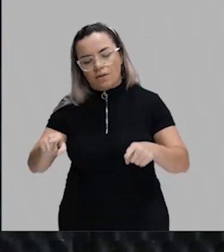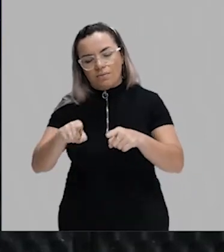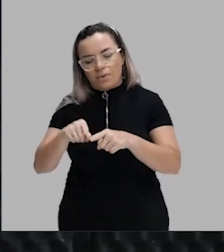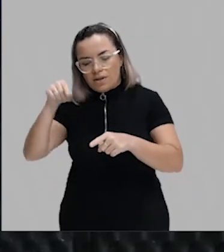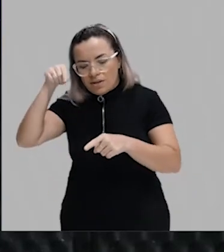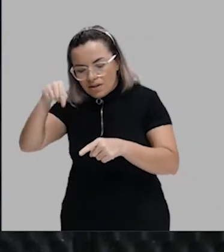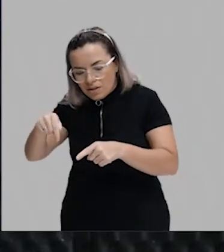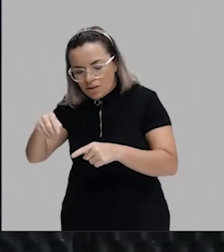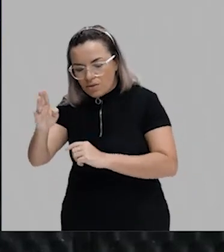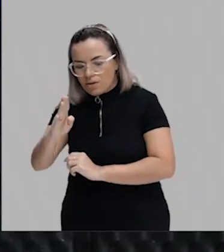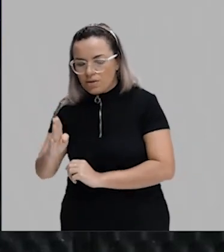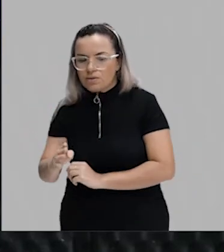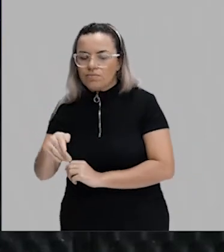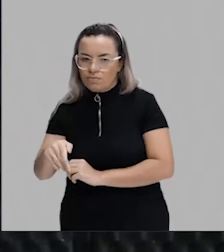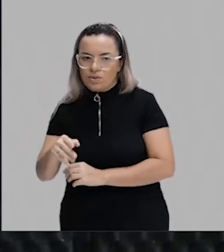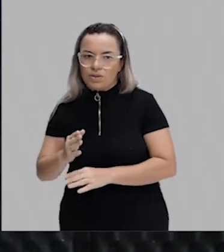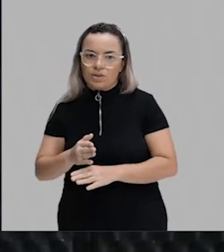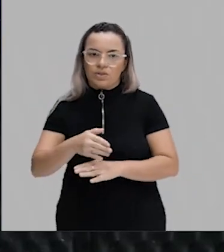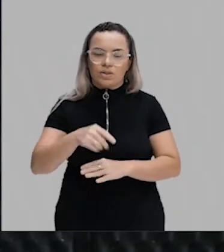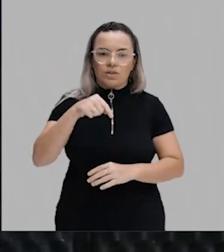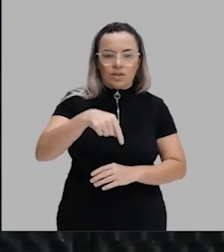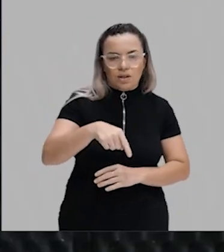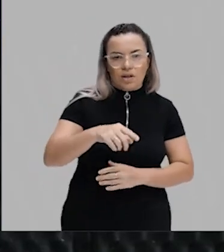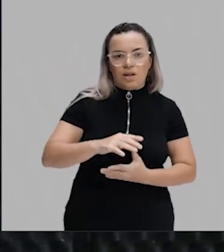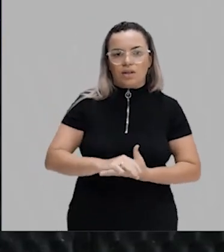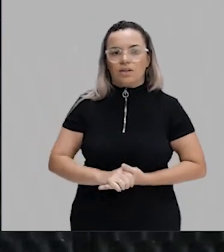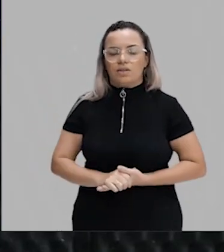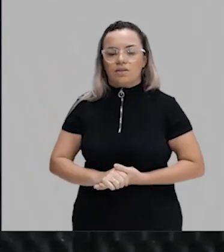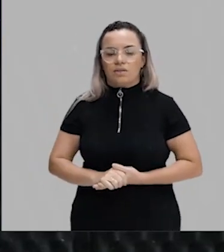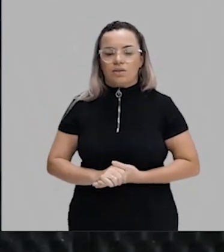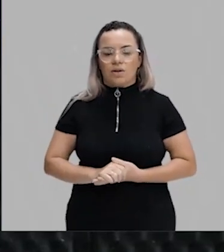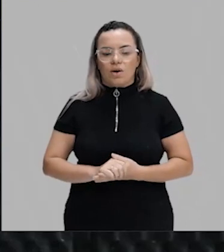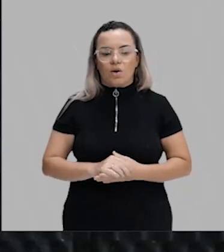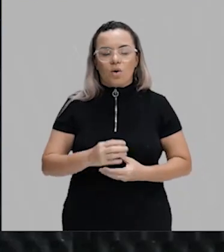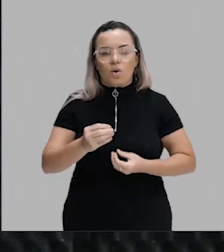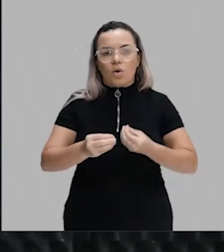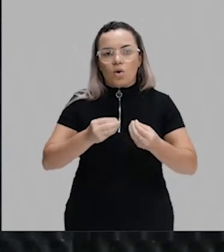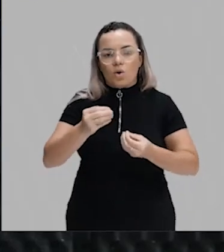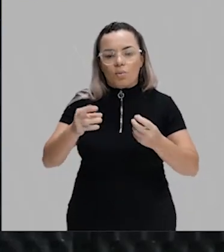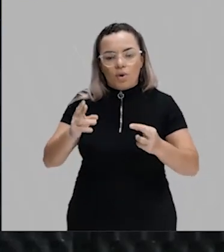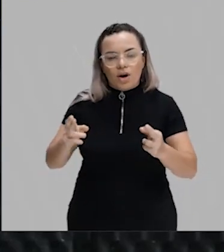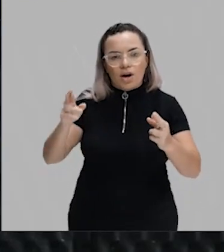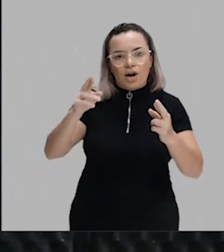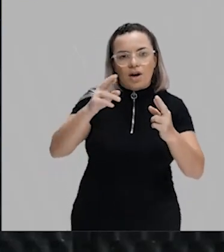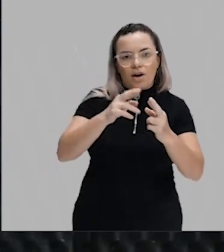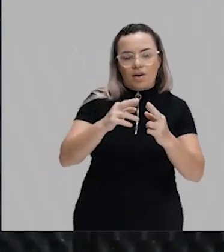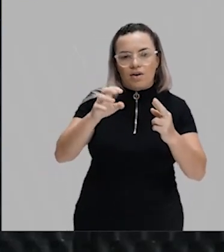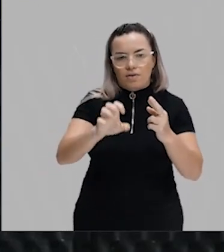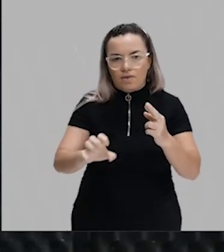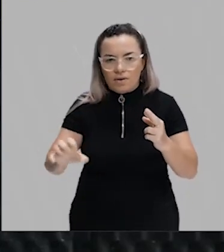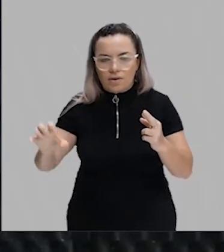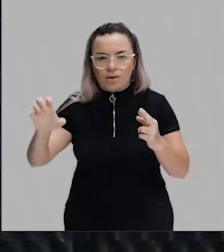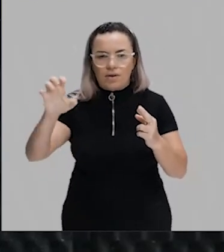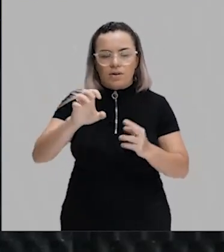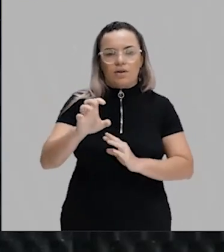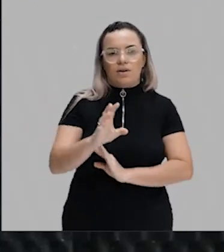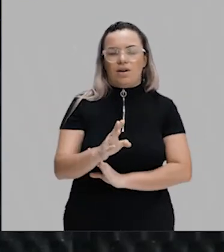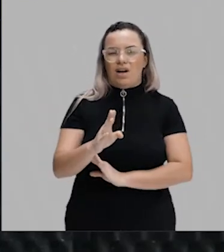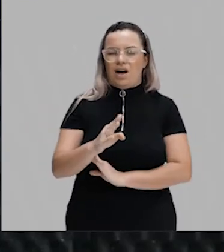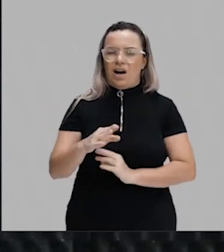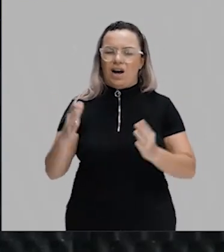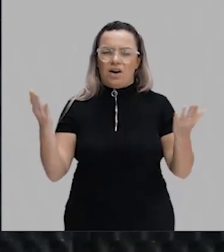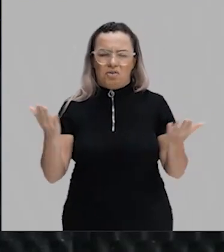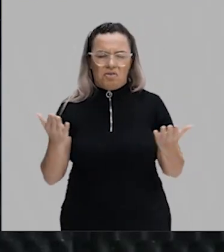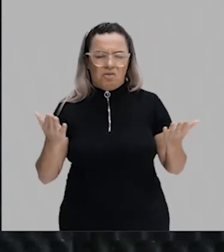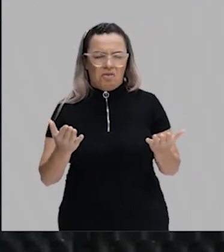entendido como uma economia de referência regional. Aqui para a América do Sul, com certeza, até a América Central também. Mas a gente não pode dizer que o Brasil está no centro da